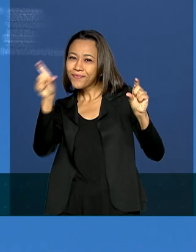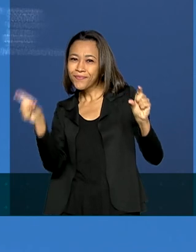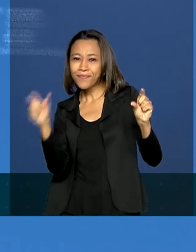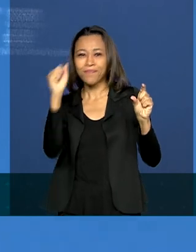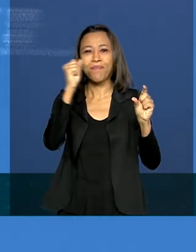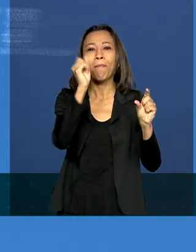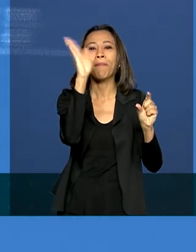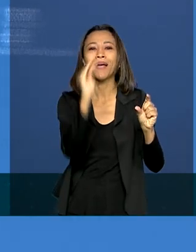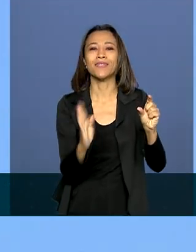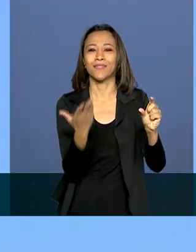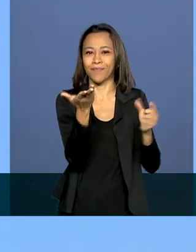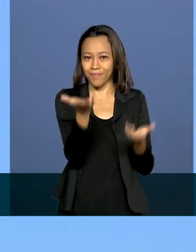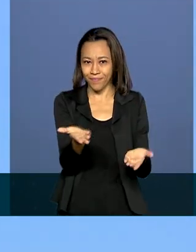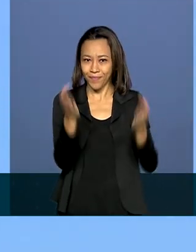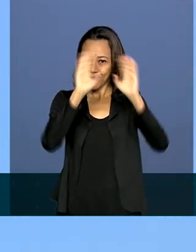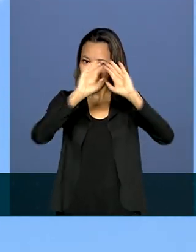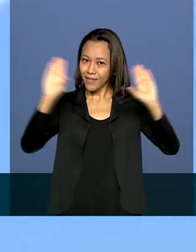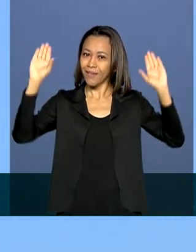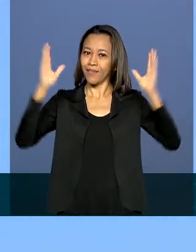no céu da capital.